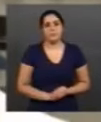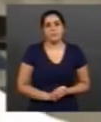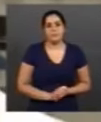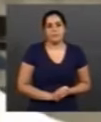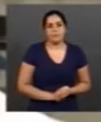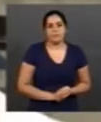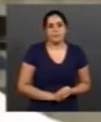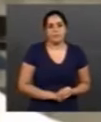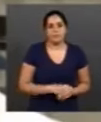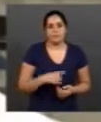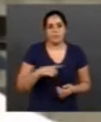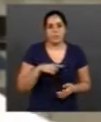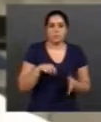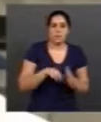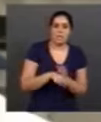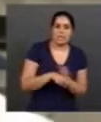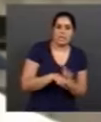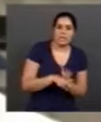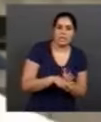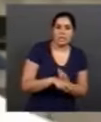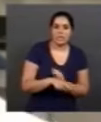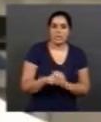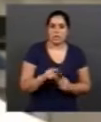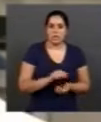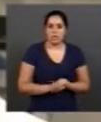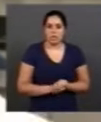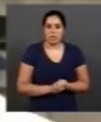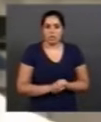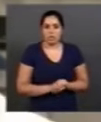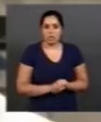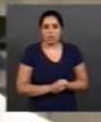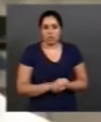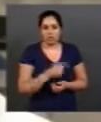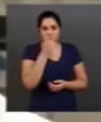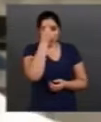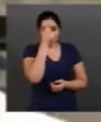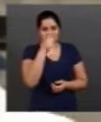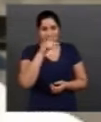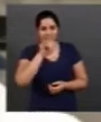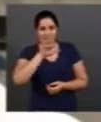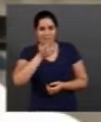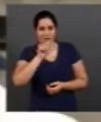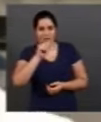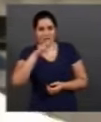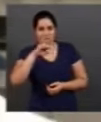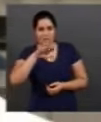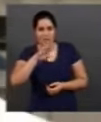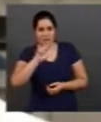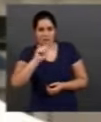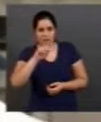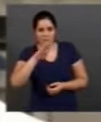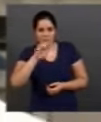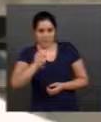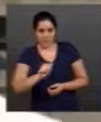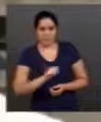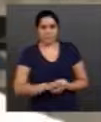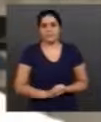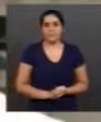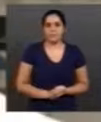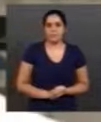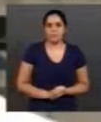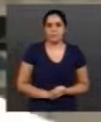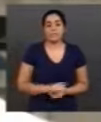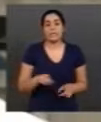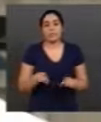os pesquisadores da Unicamp, da Faculdade de Odontologia da Unicamp de Piracicaba, e também da Faculdade de Saúde Pública da